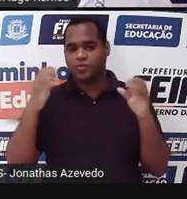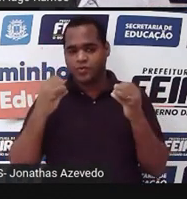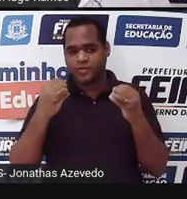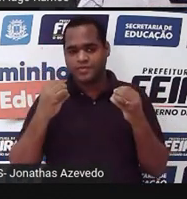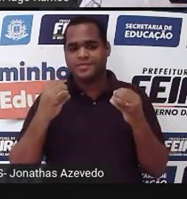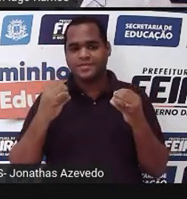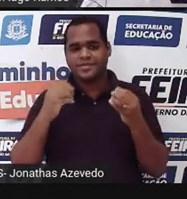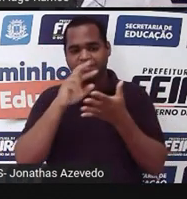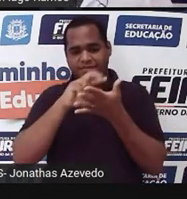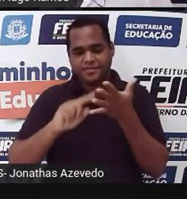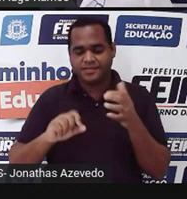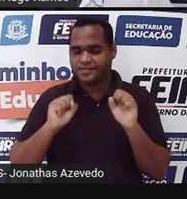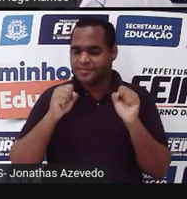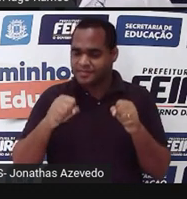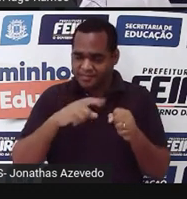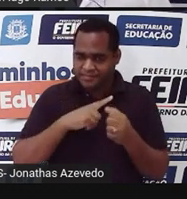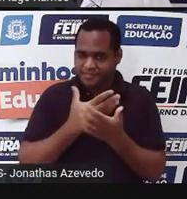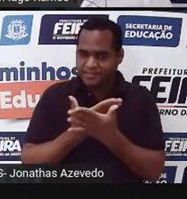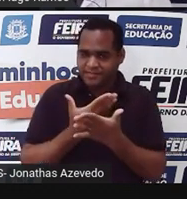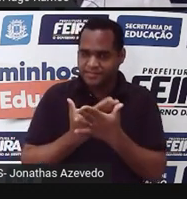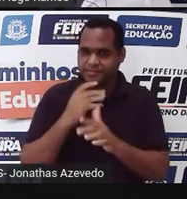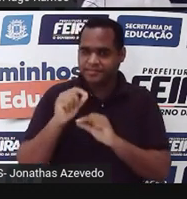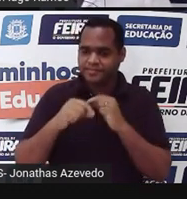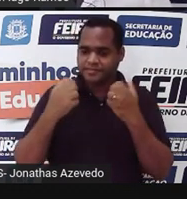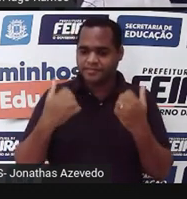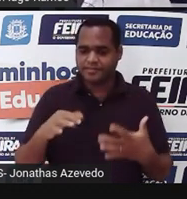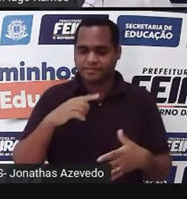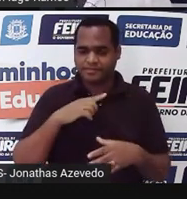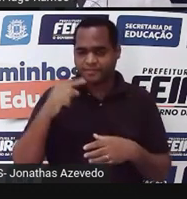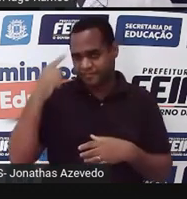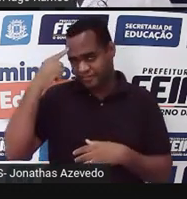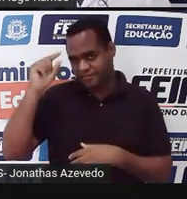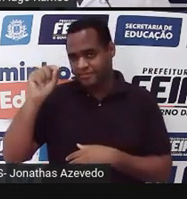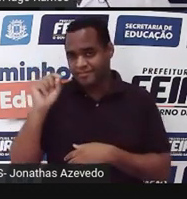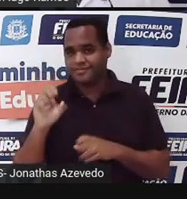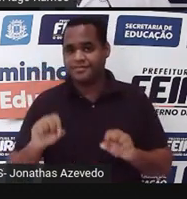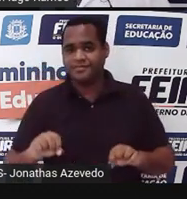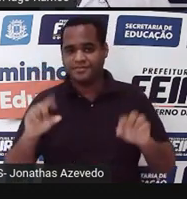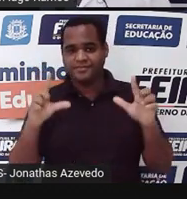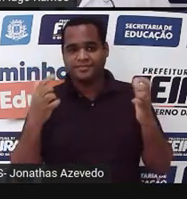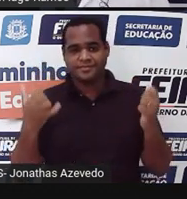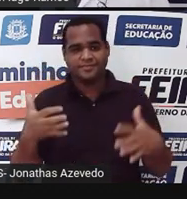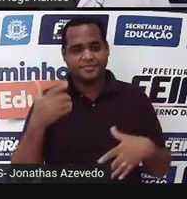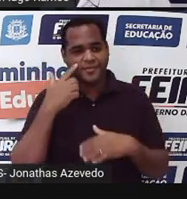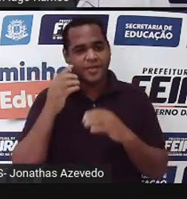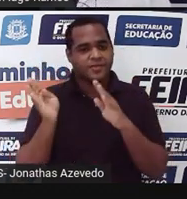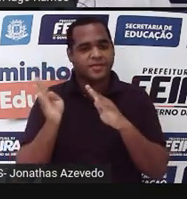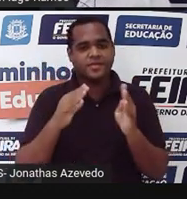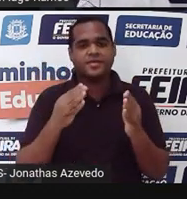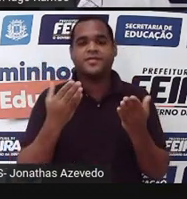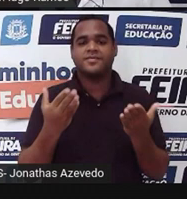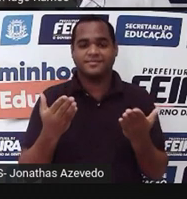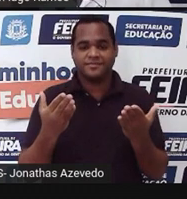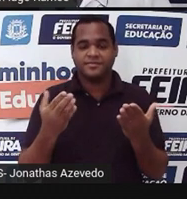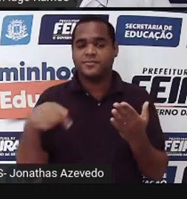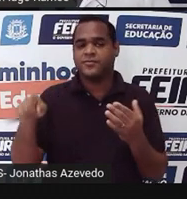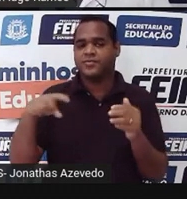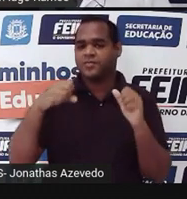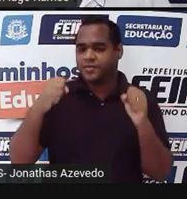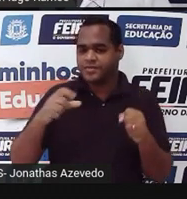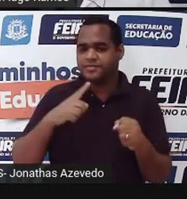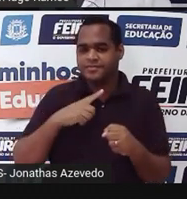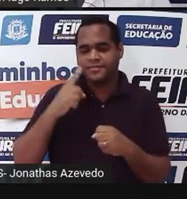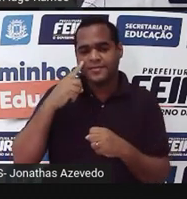que a gente tem para estudar nessa aula. Então, a situação é essa que está aparecendo na tela. Eu vou ler aqui com você e a gente já vai fazer uma